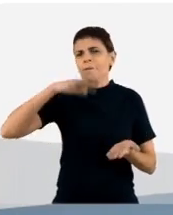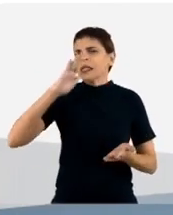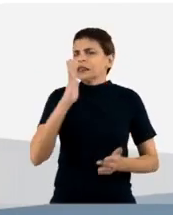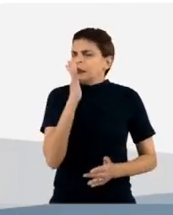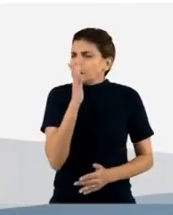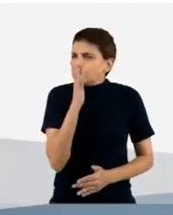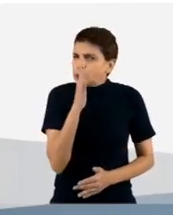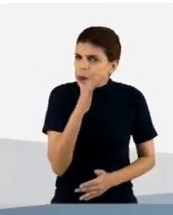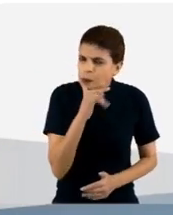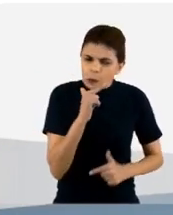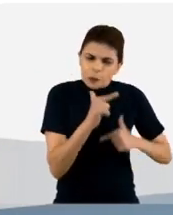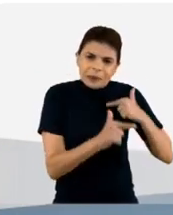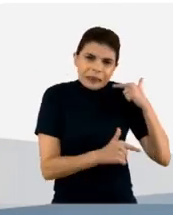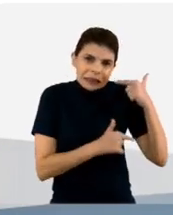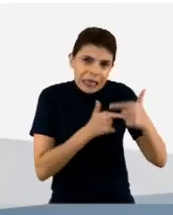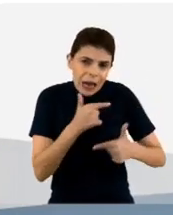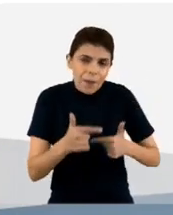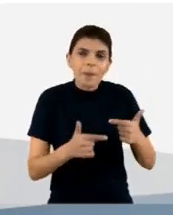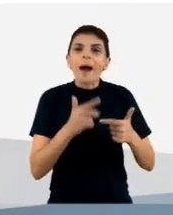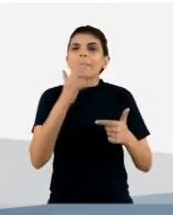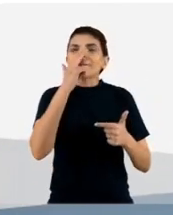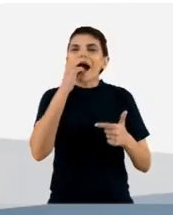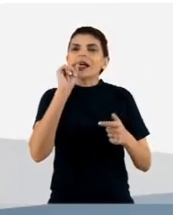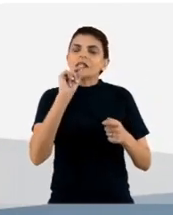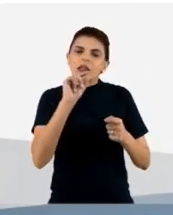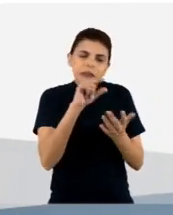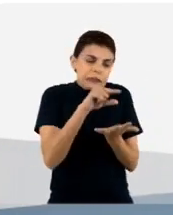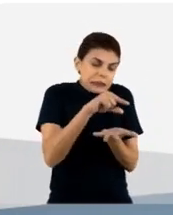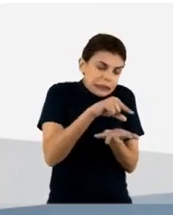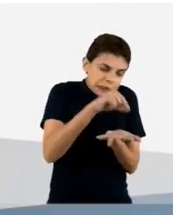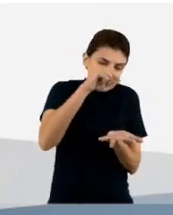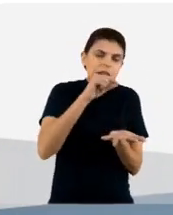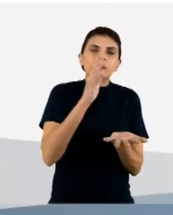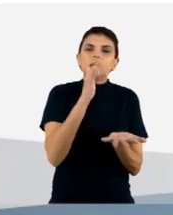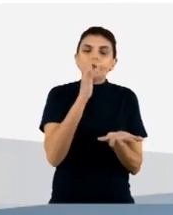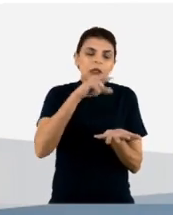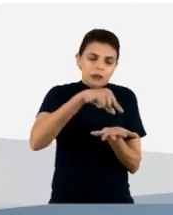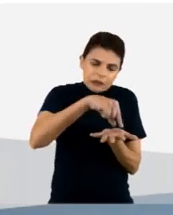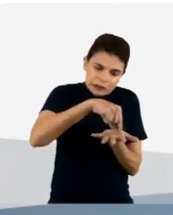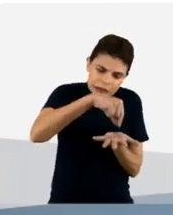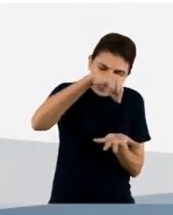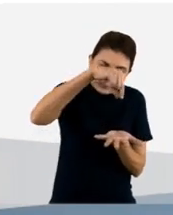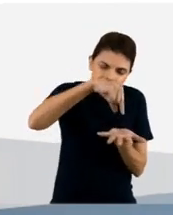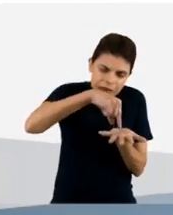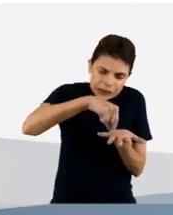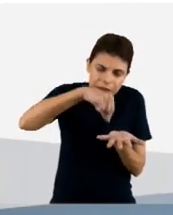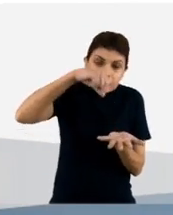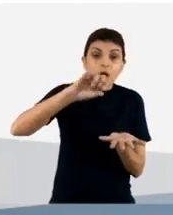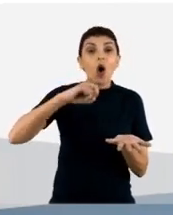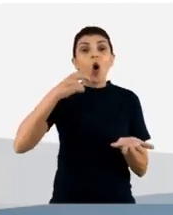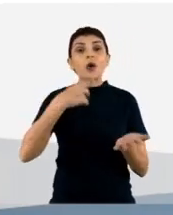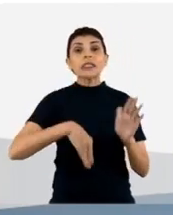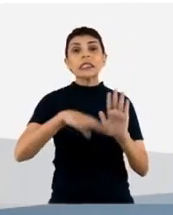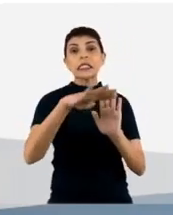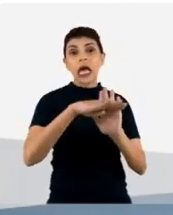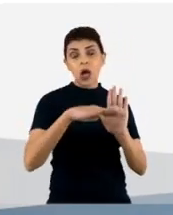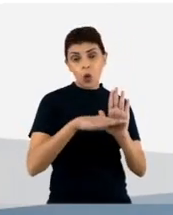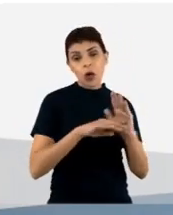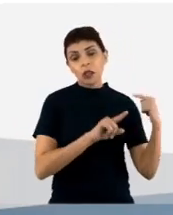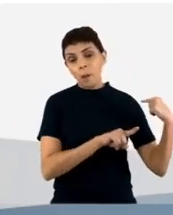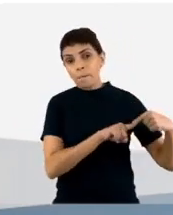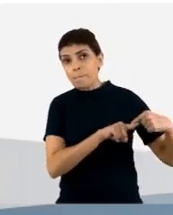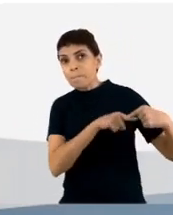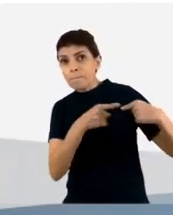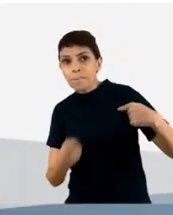mais morosa né? e artesanal ou nós podemos realizar um sequenciamento de próxima